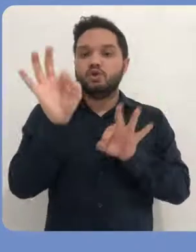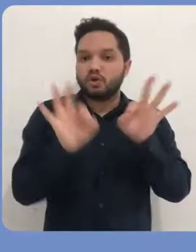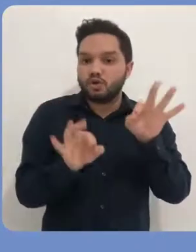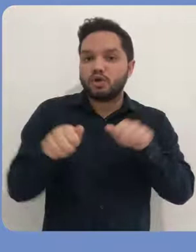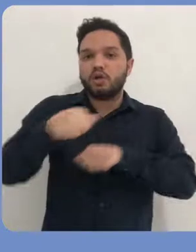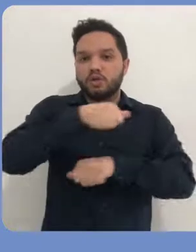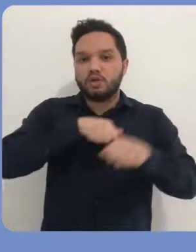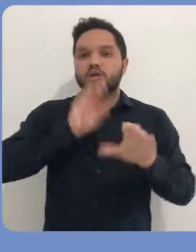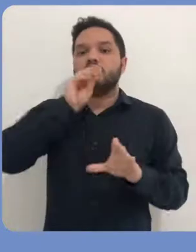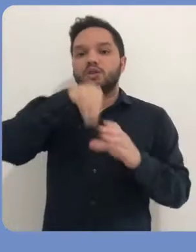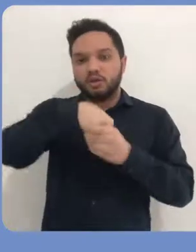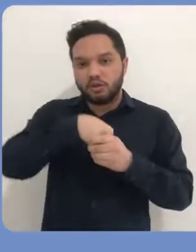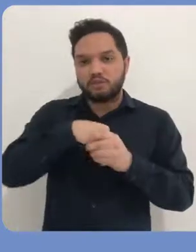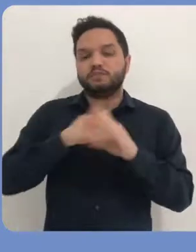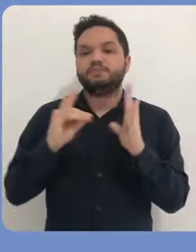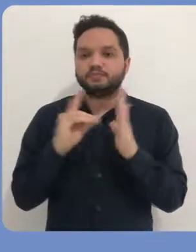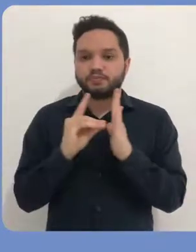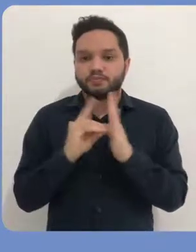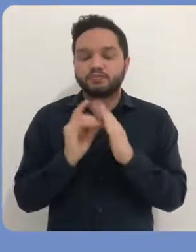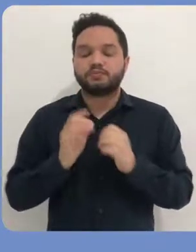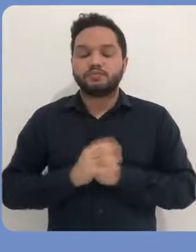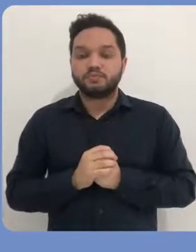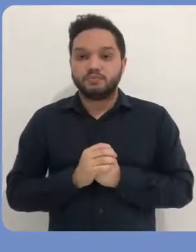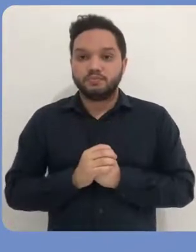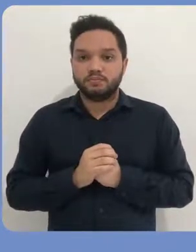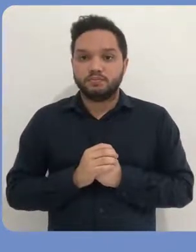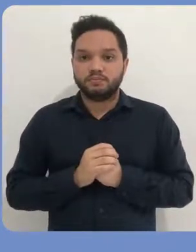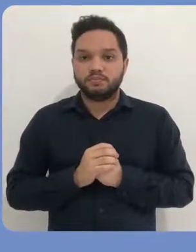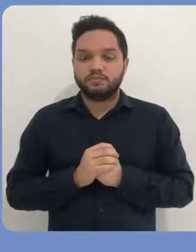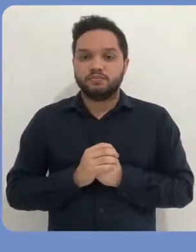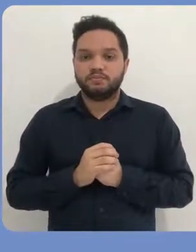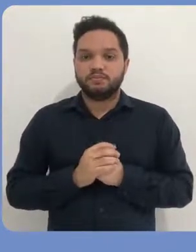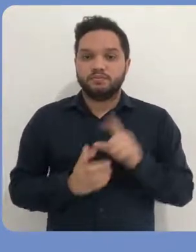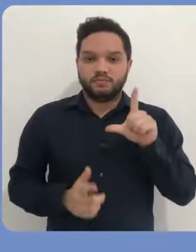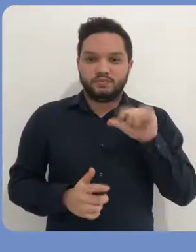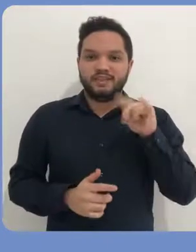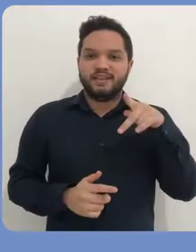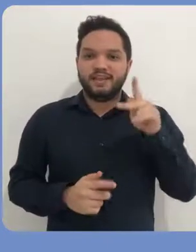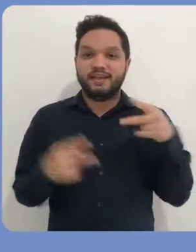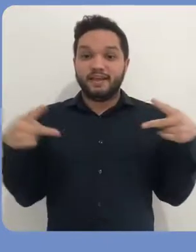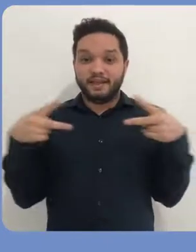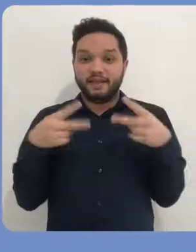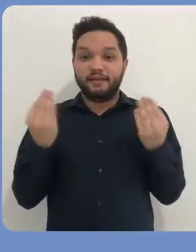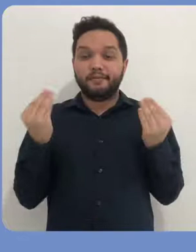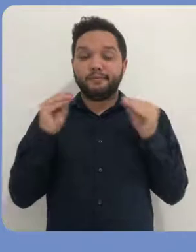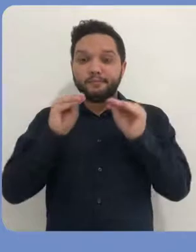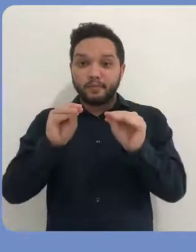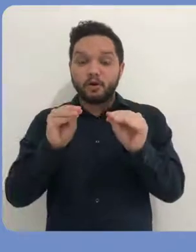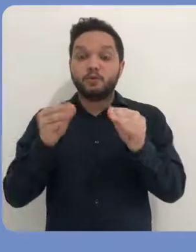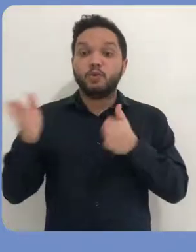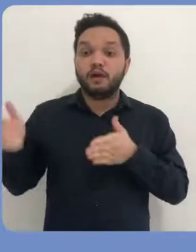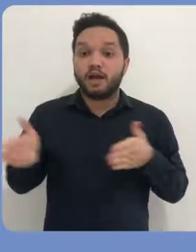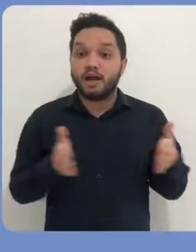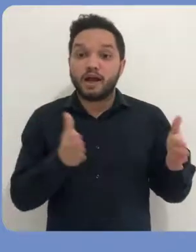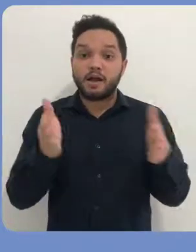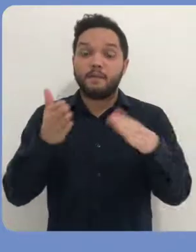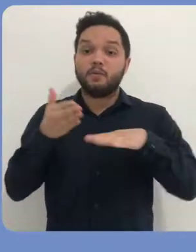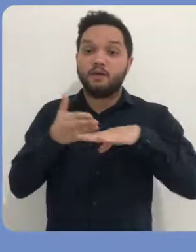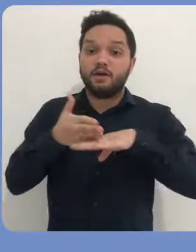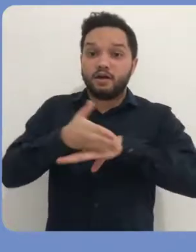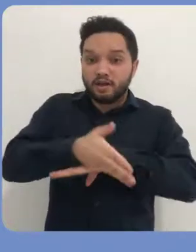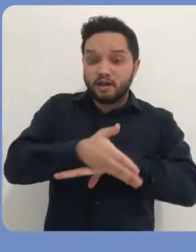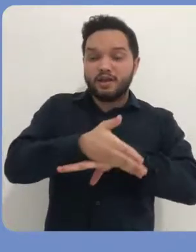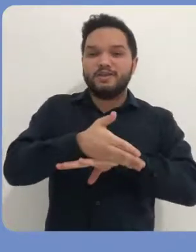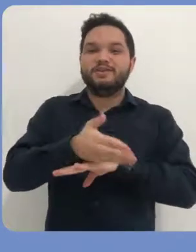administrar o seu espaço dentro do repositório já criado. No campo link, a gente deve informar o caminho